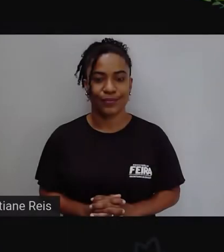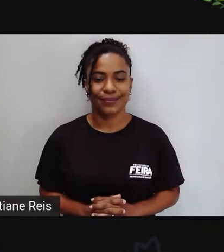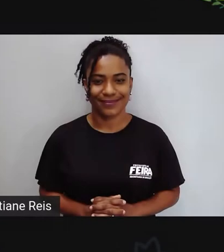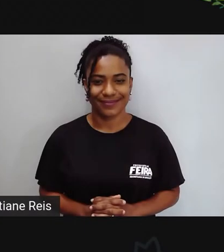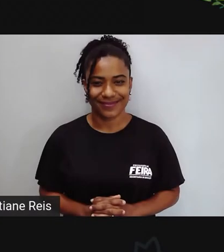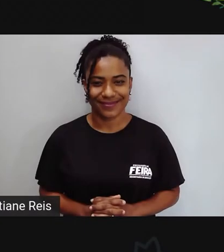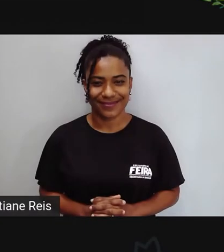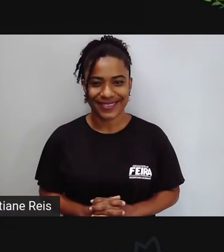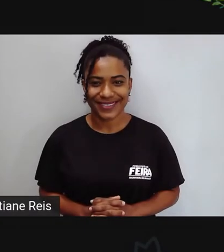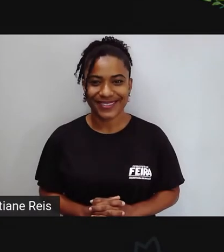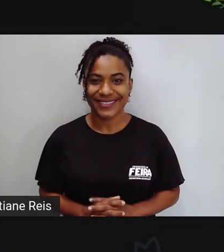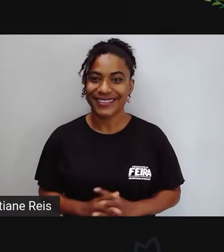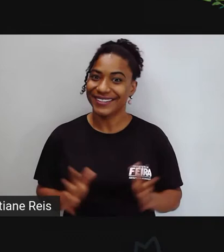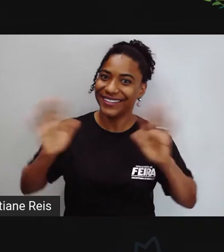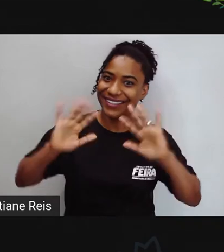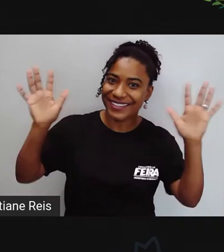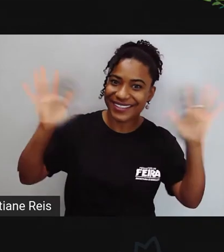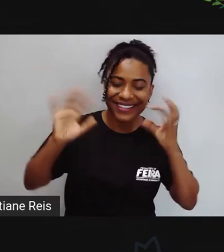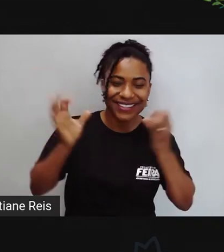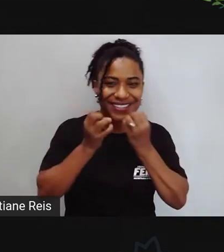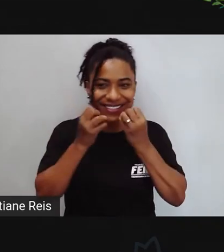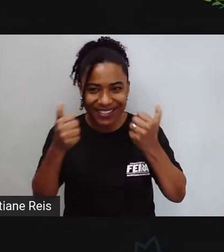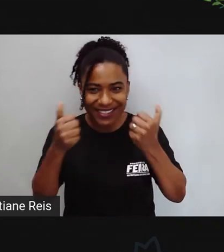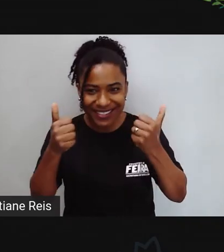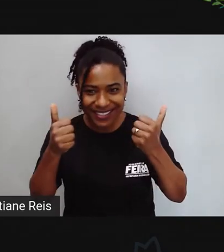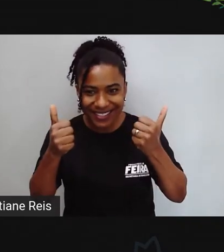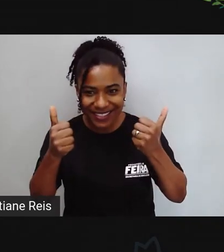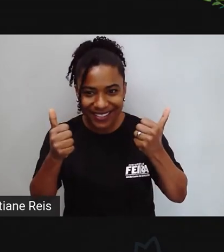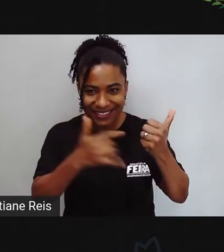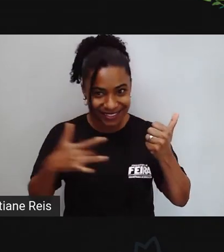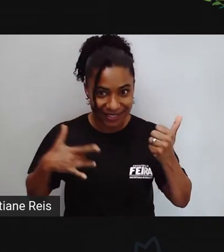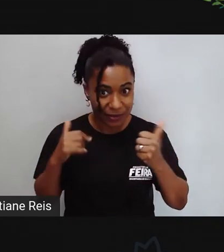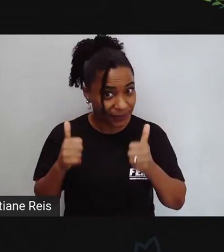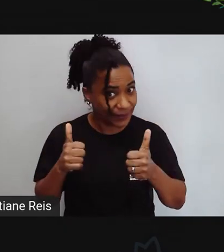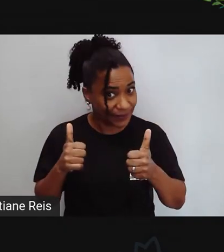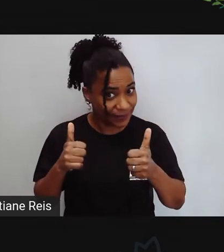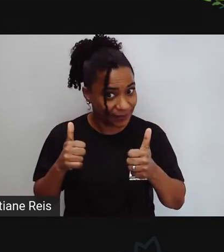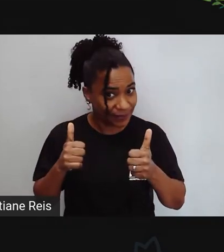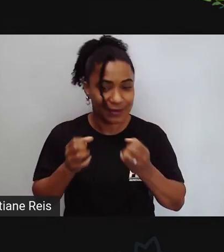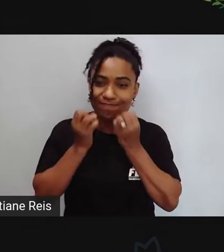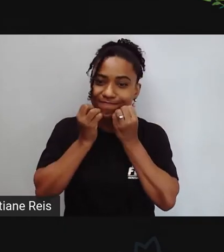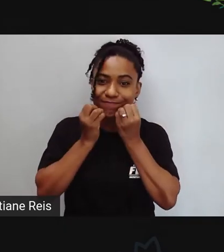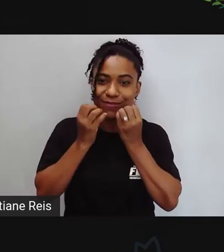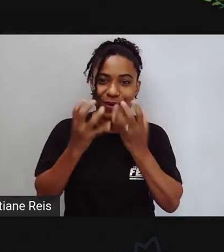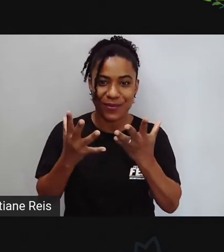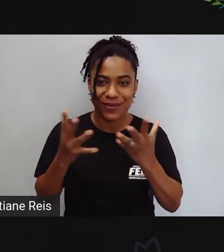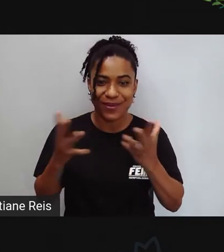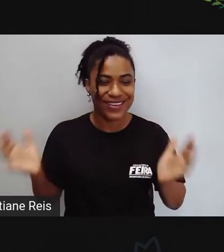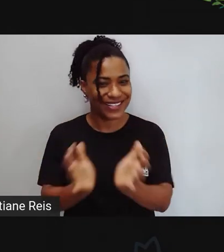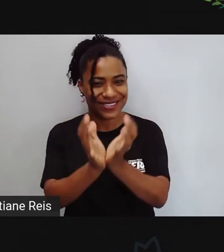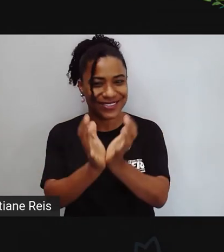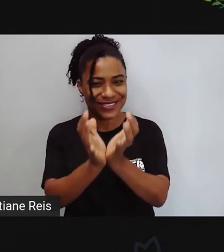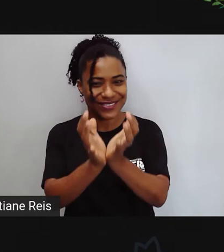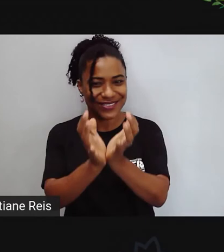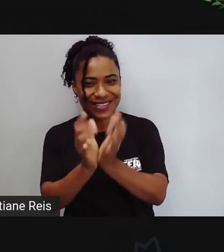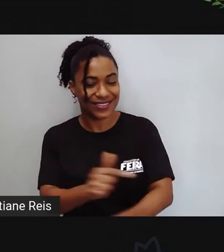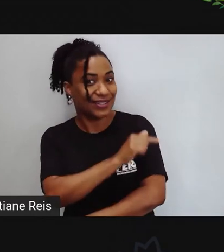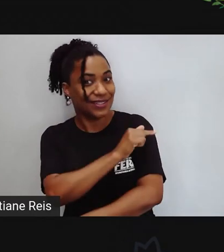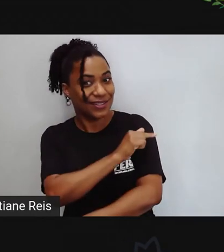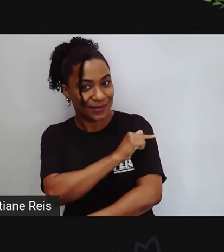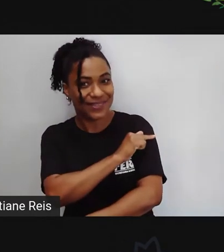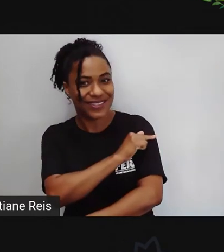E aí galera, como é que vocês estão? Tudo bem? Espero que sim, estou falando aqui com o pessoal do sétimo ano, né? Então, estamos